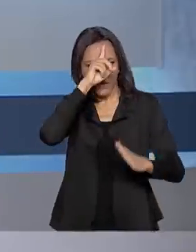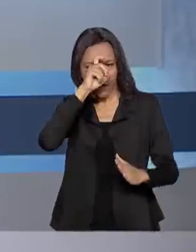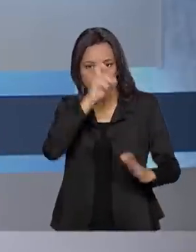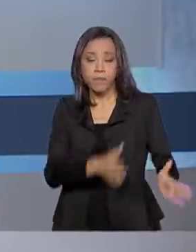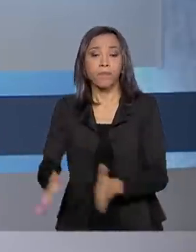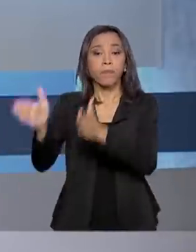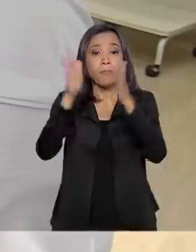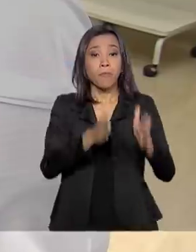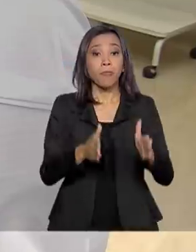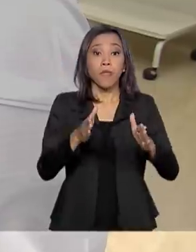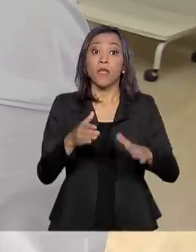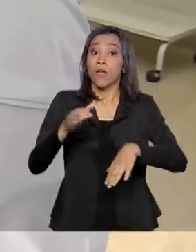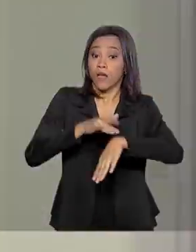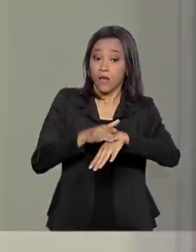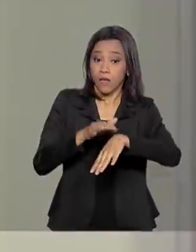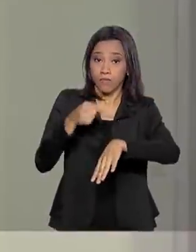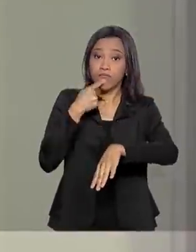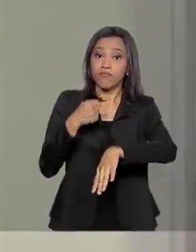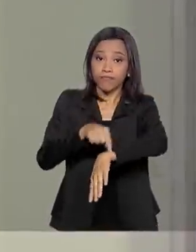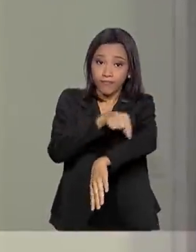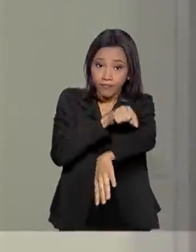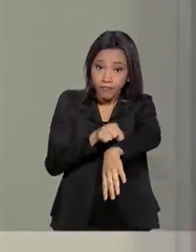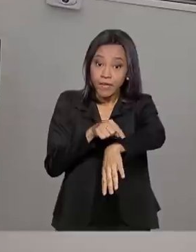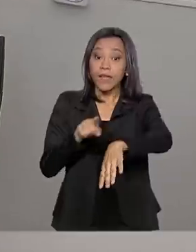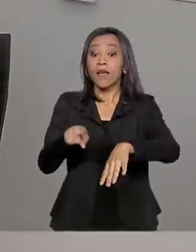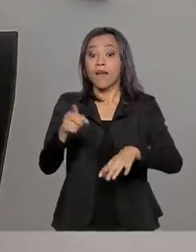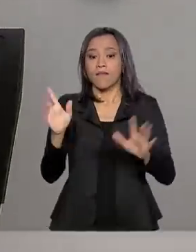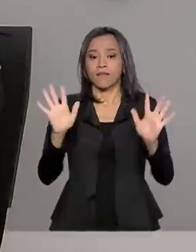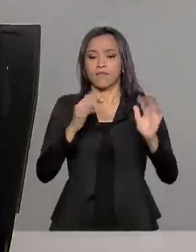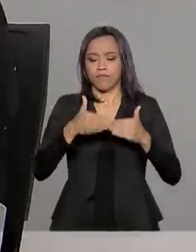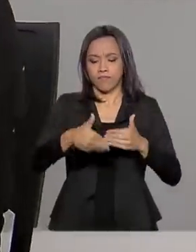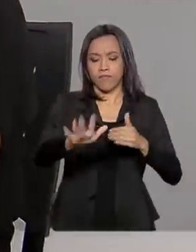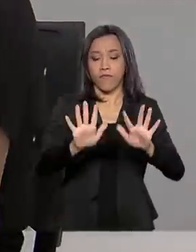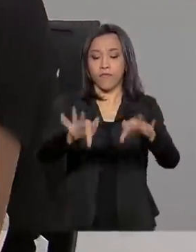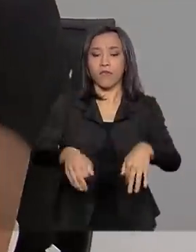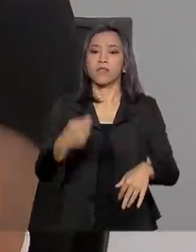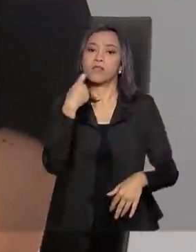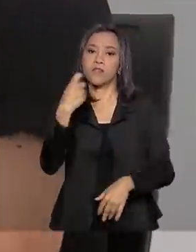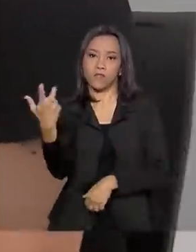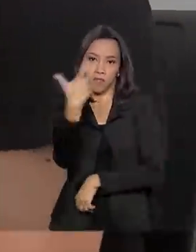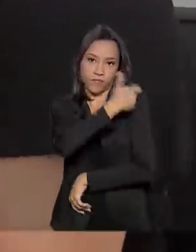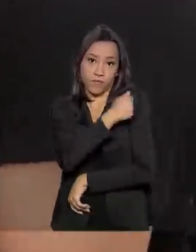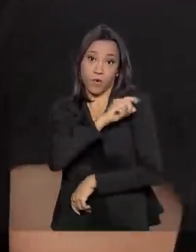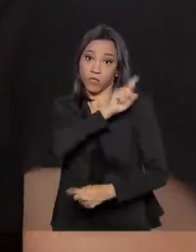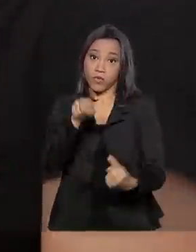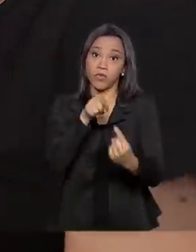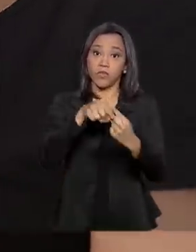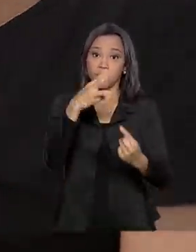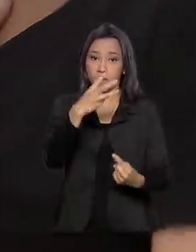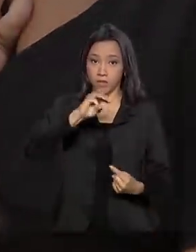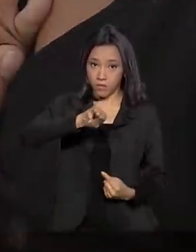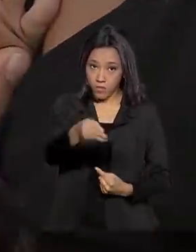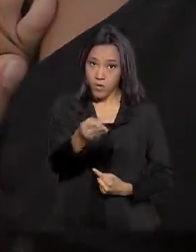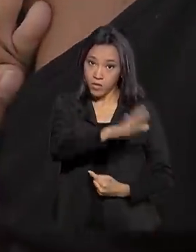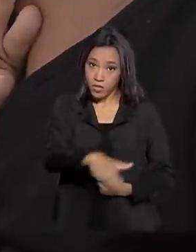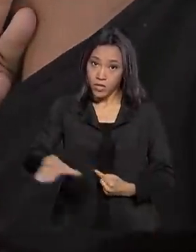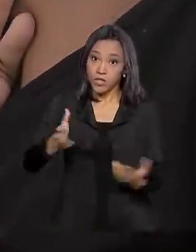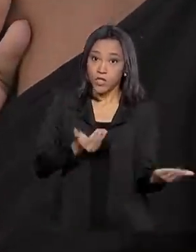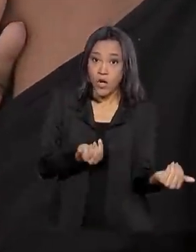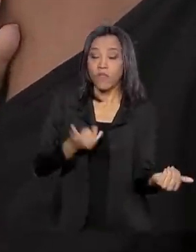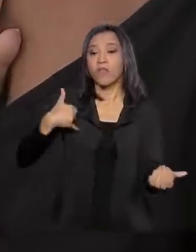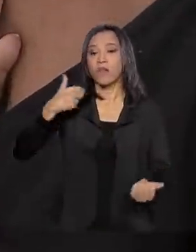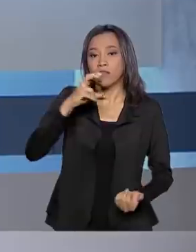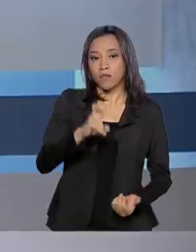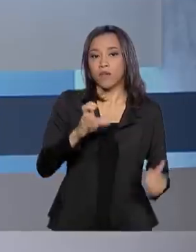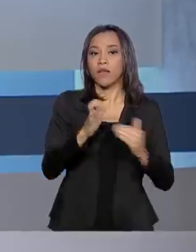Sarampo, vacinação termina nesta sexta-feira. A meta é imunizar 3 milhões de crianças e jovens de 5 a 19